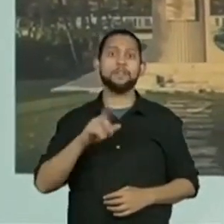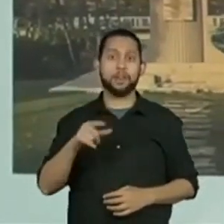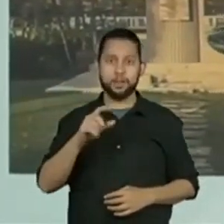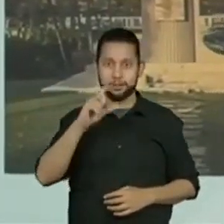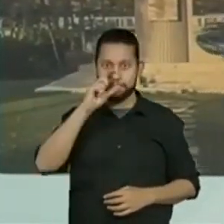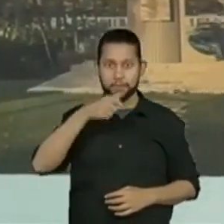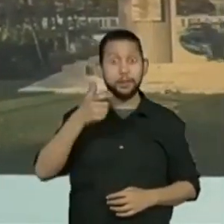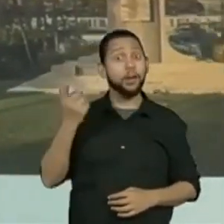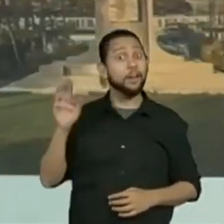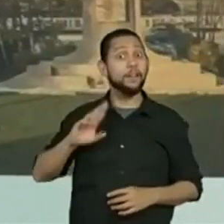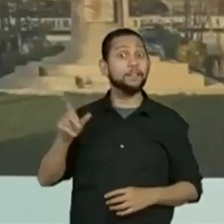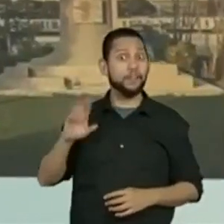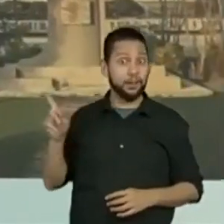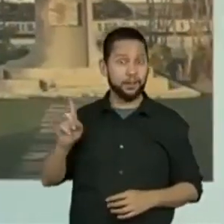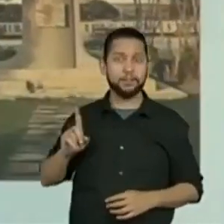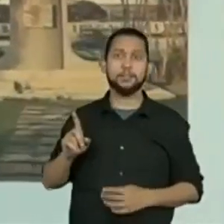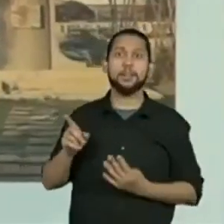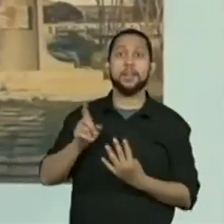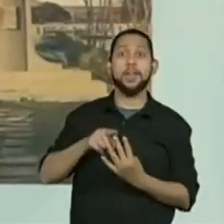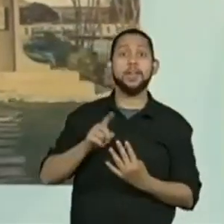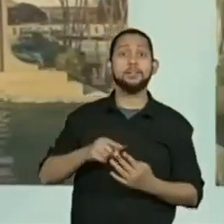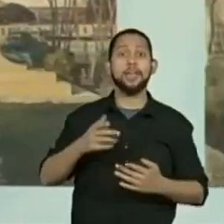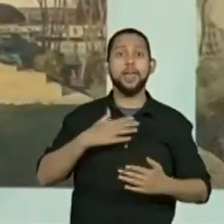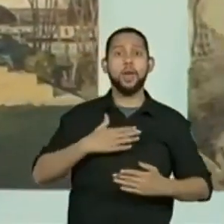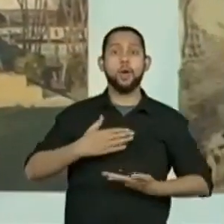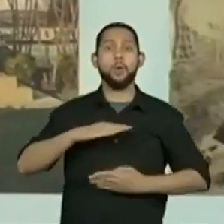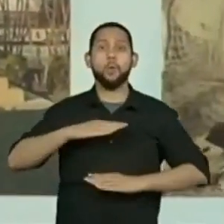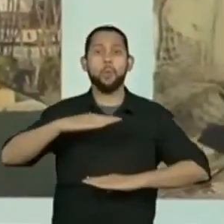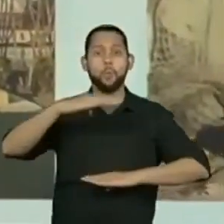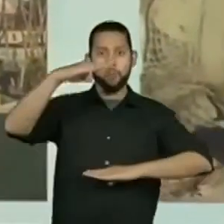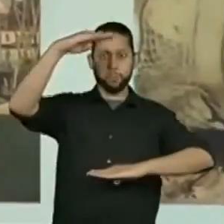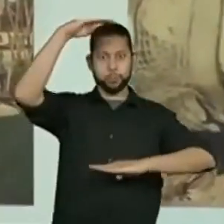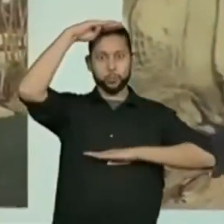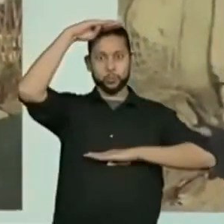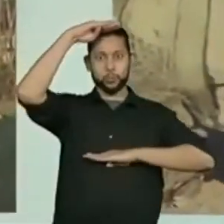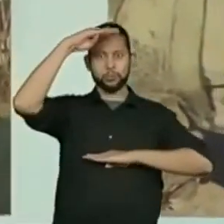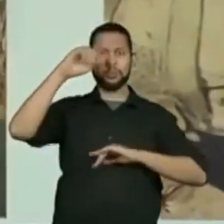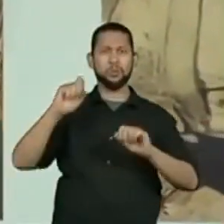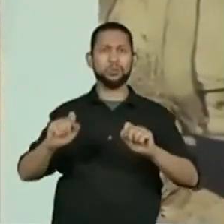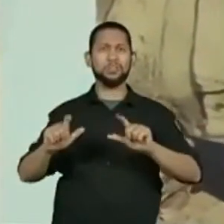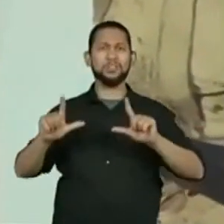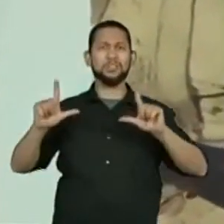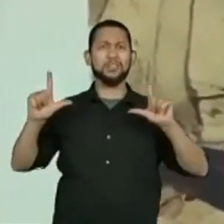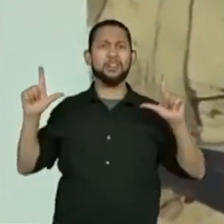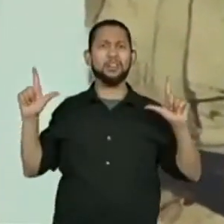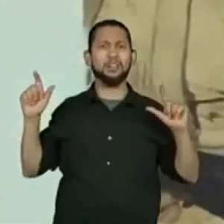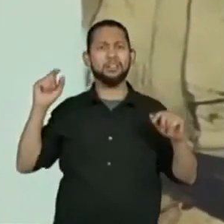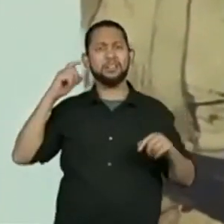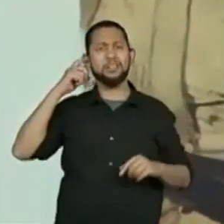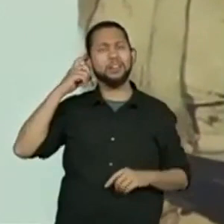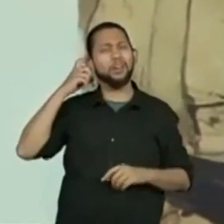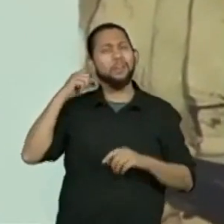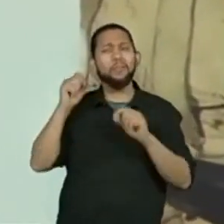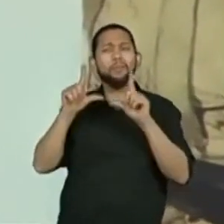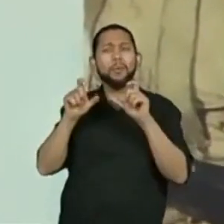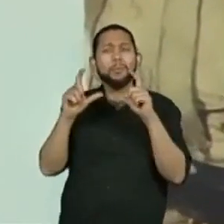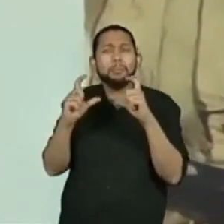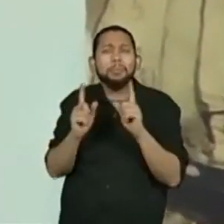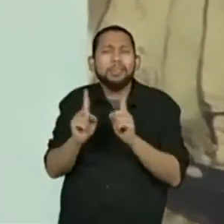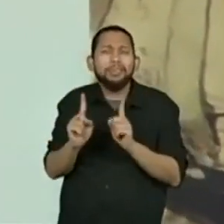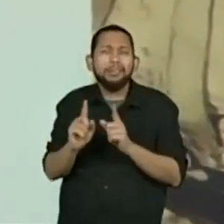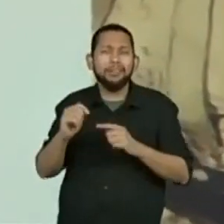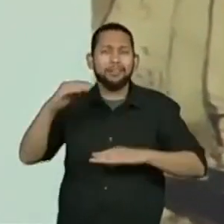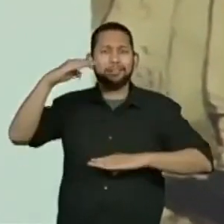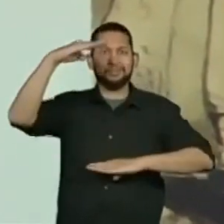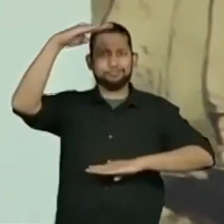Terceiro, que é, na verdade, um busto. Pedir... É possível dar uma marcadinha maior nele? Porque essa imagem está tão ruim. Eu